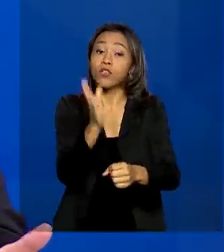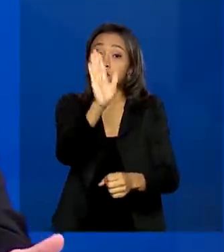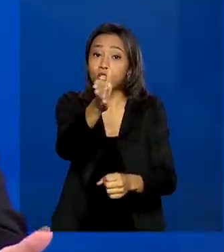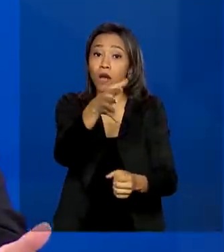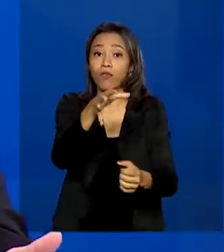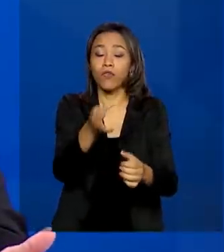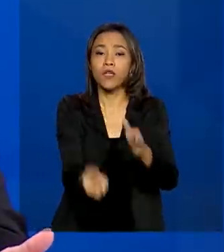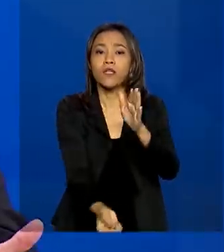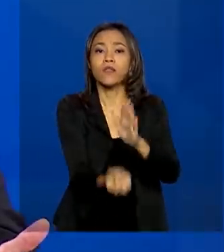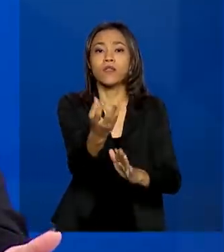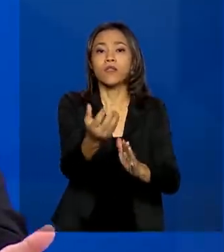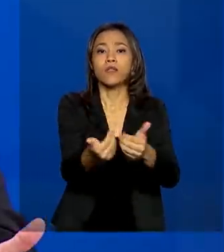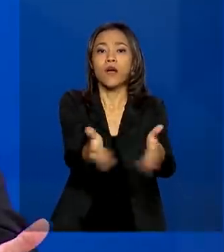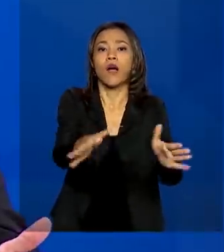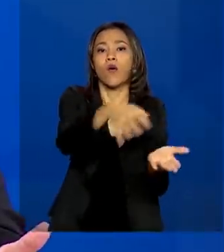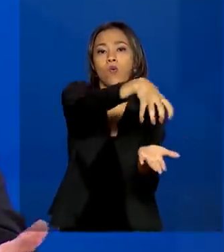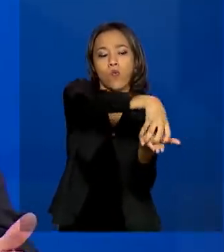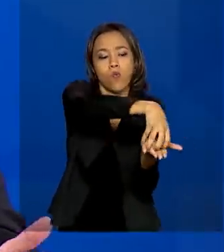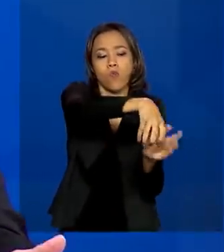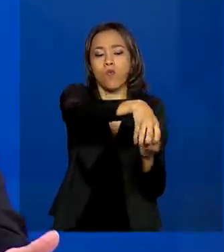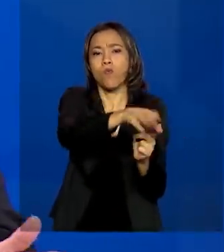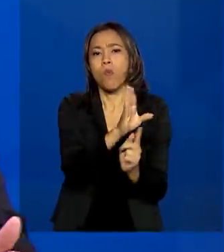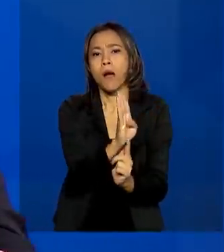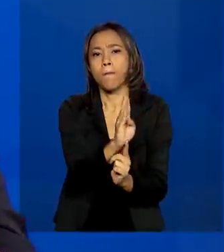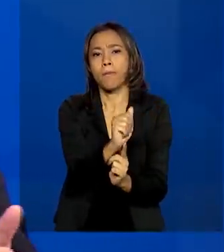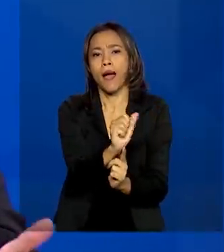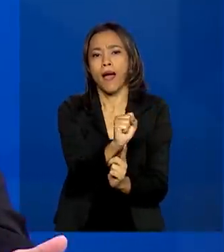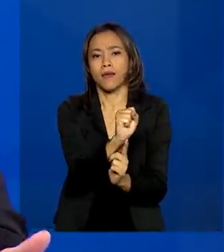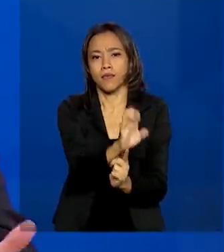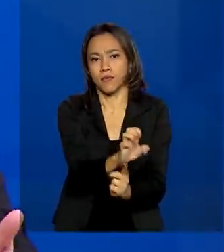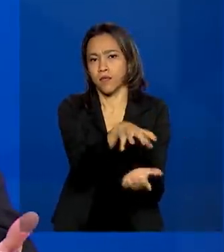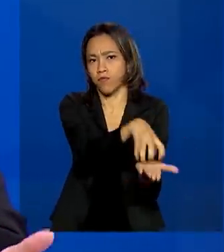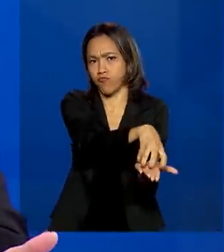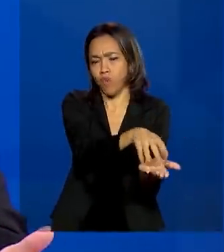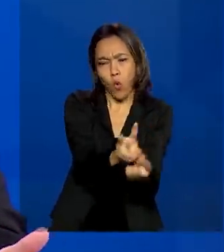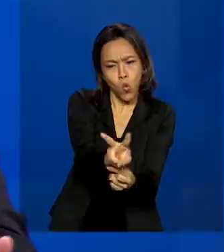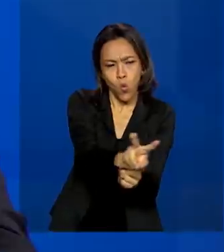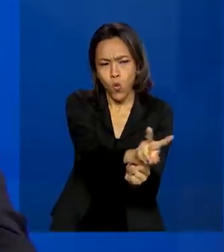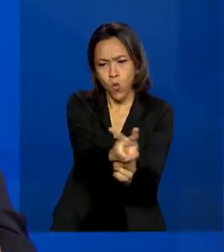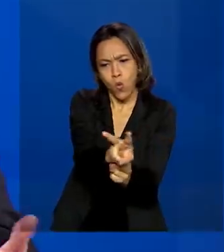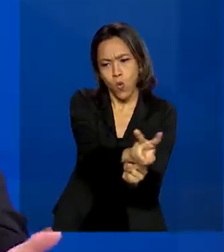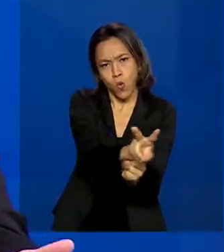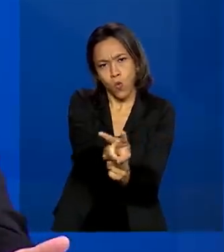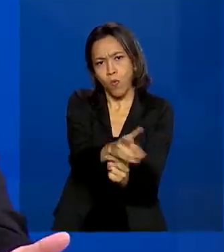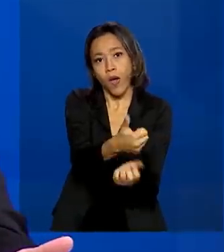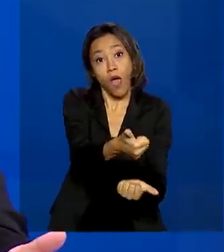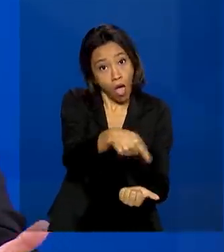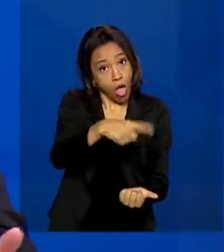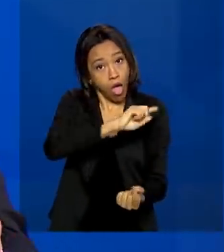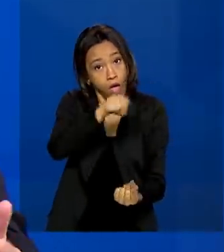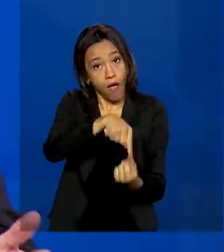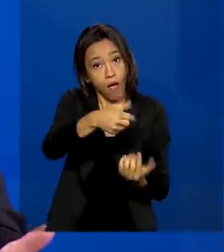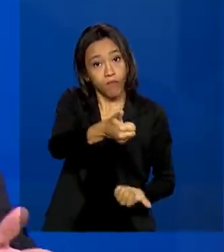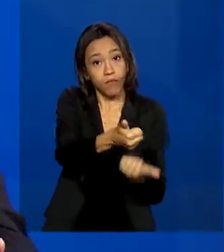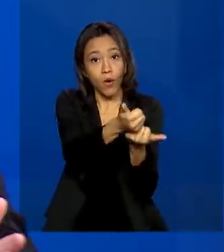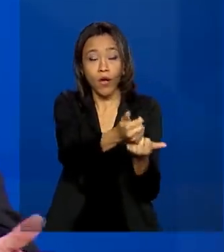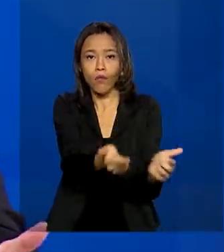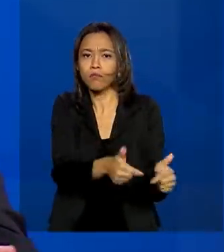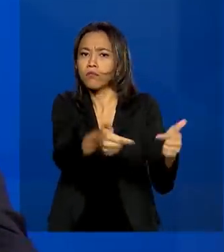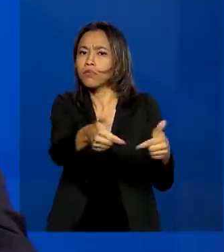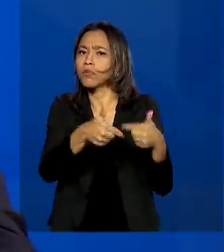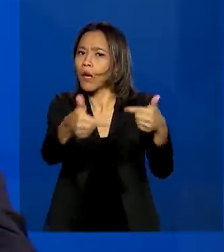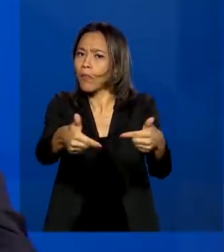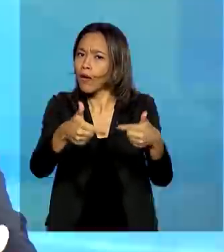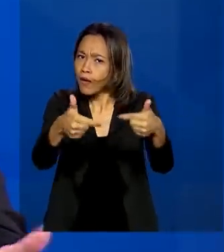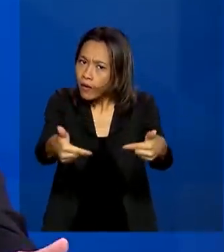observação na terra Yanomane, lá em Roraima. Há uma previsão de reforço desses trabalhos. Isso tem sido